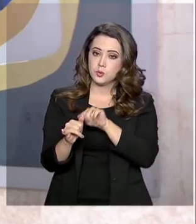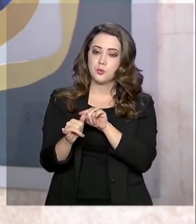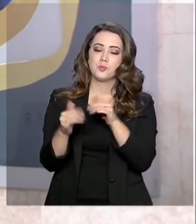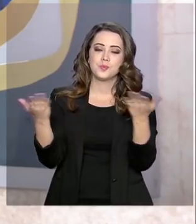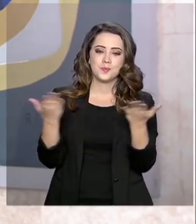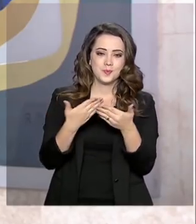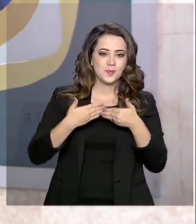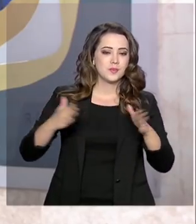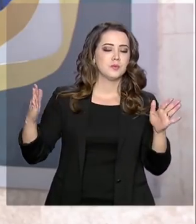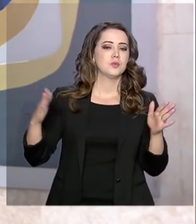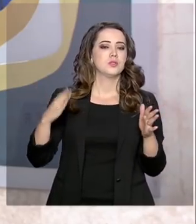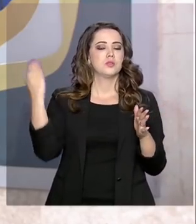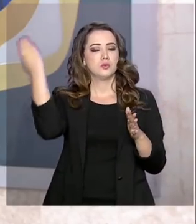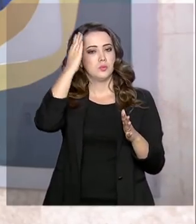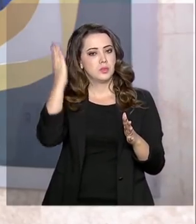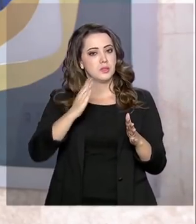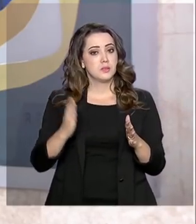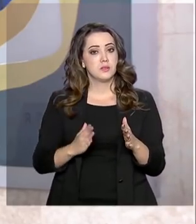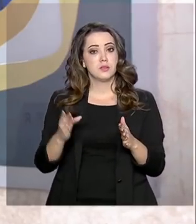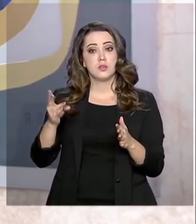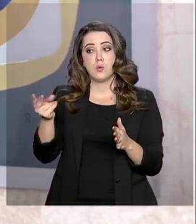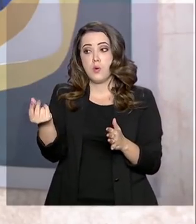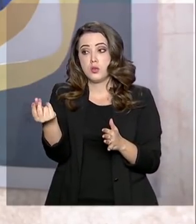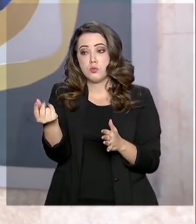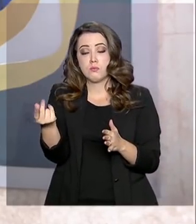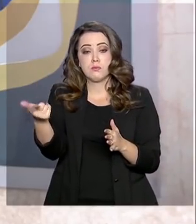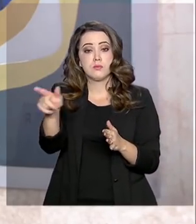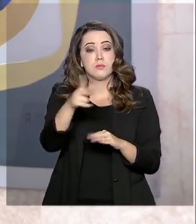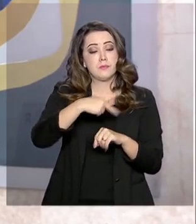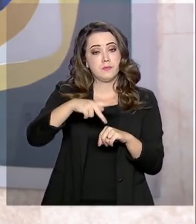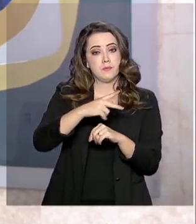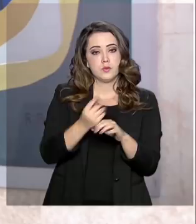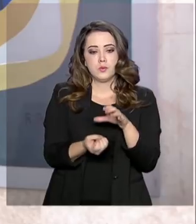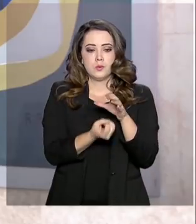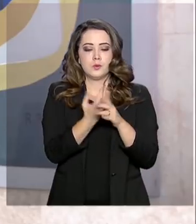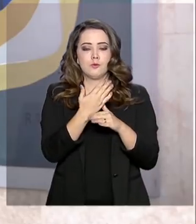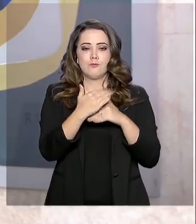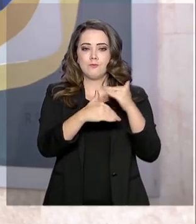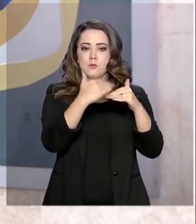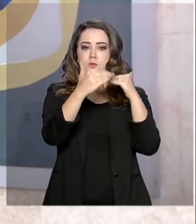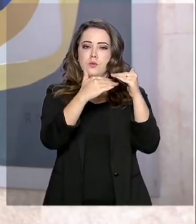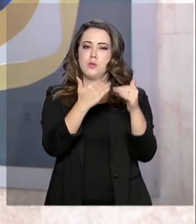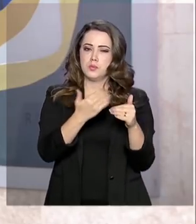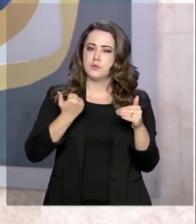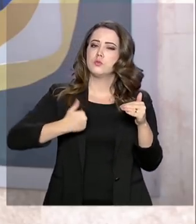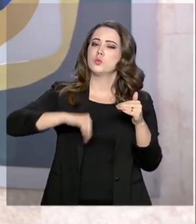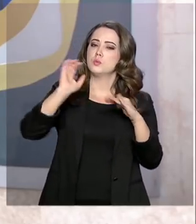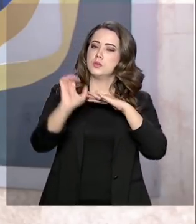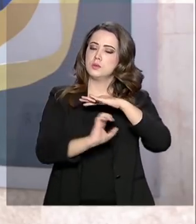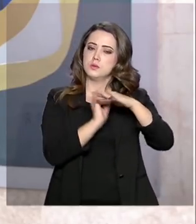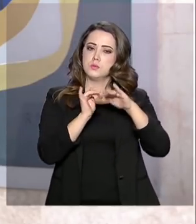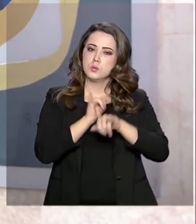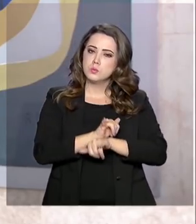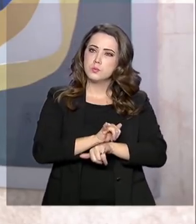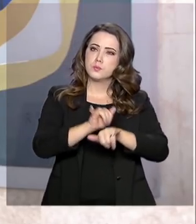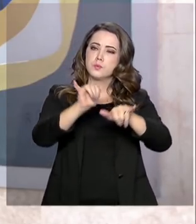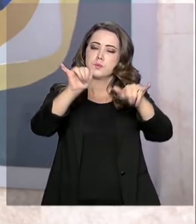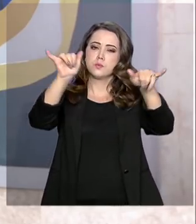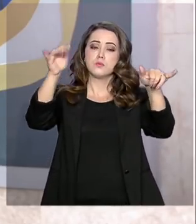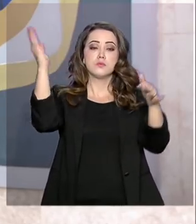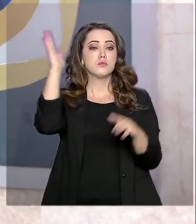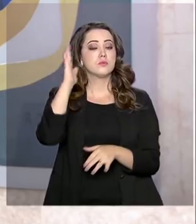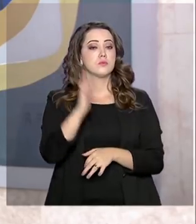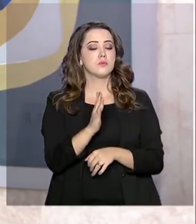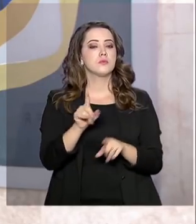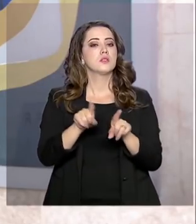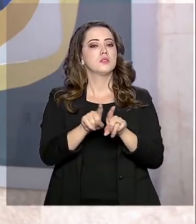do mercado brasileiro ao investimento estrangeiro, o que deve gerar um aumento de competitividade do transporte aéreo no Brasil